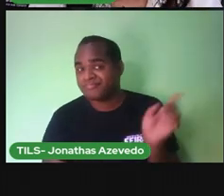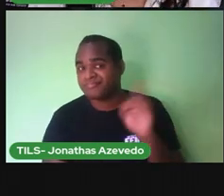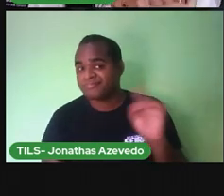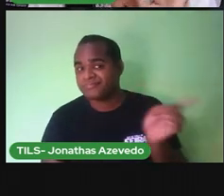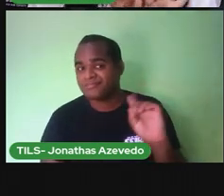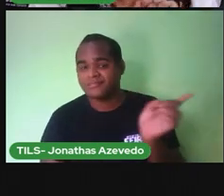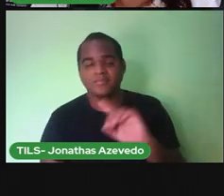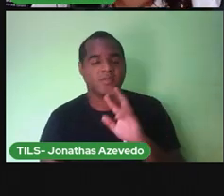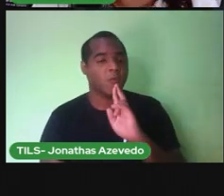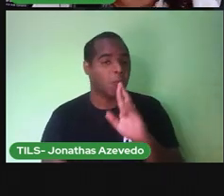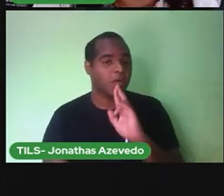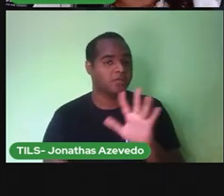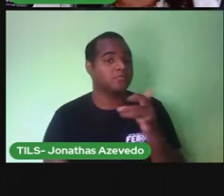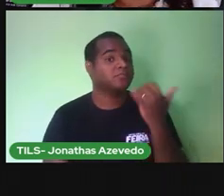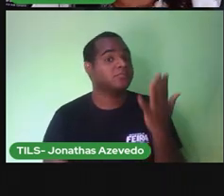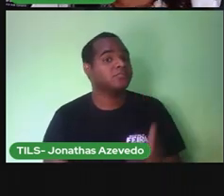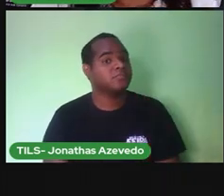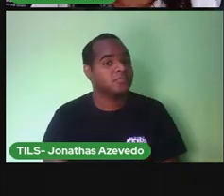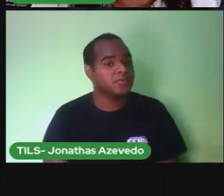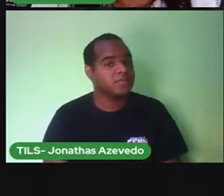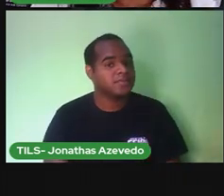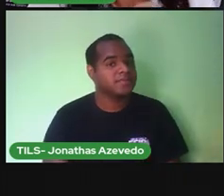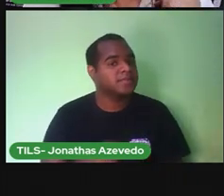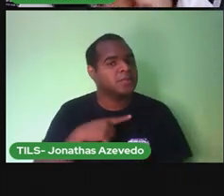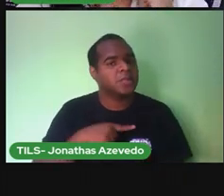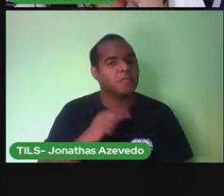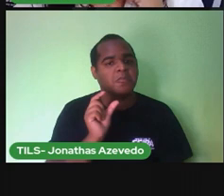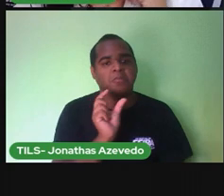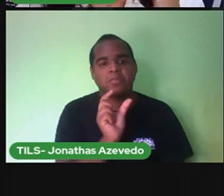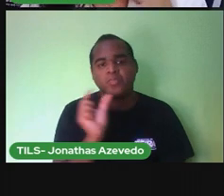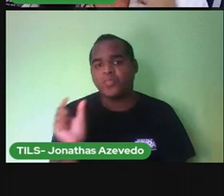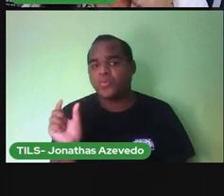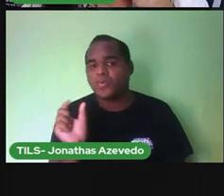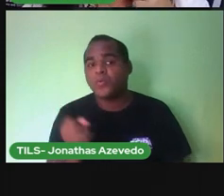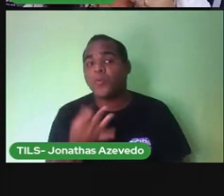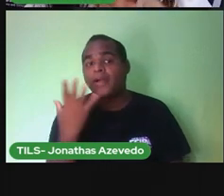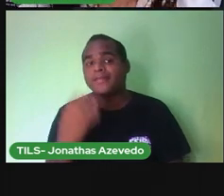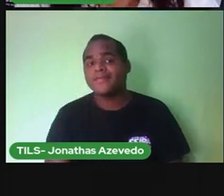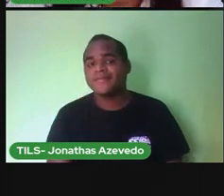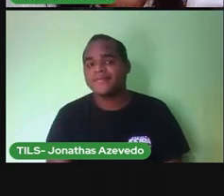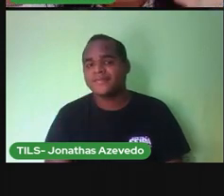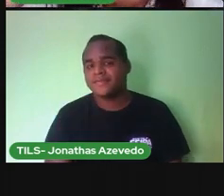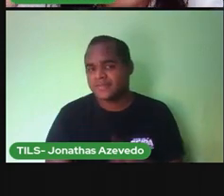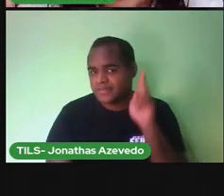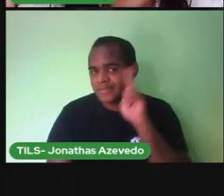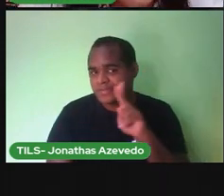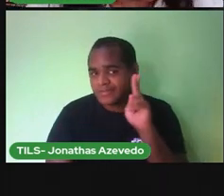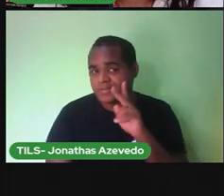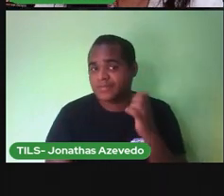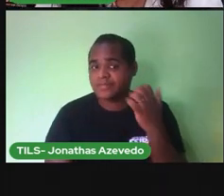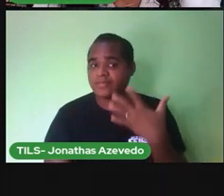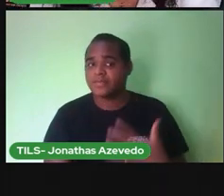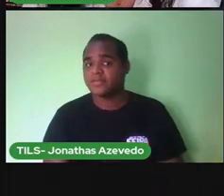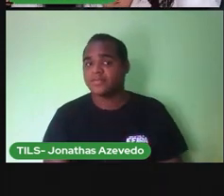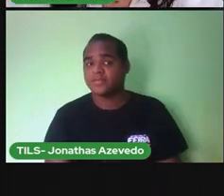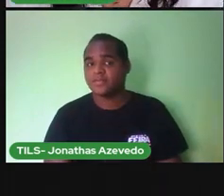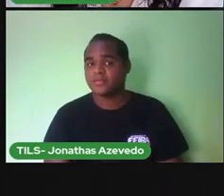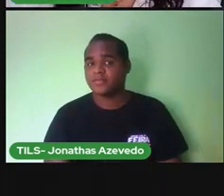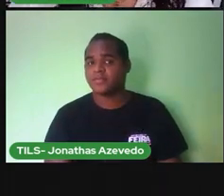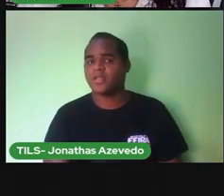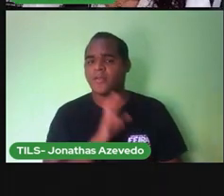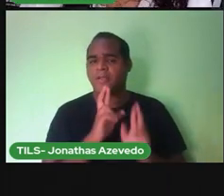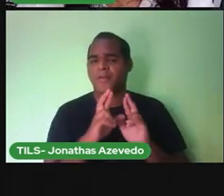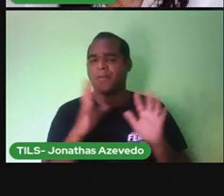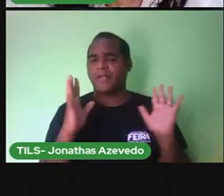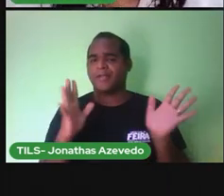Não E quantas Sêlabas? Ó Lembra do dedinho No queixo A Pro Hélida Já dá um monte De